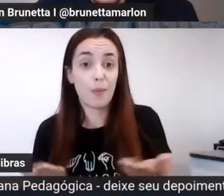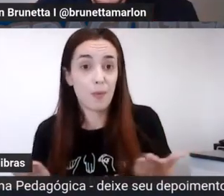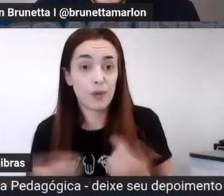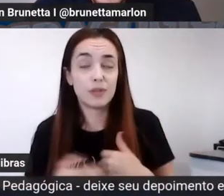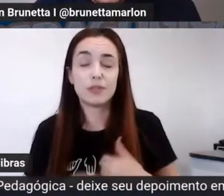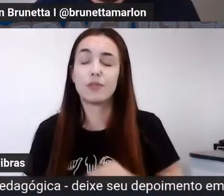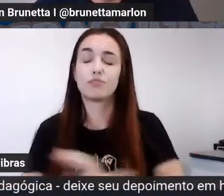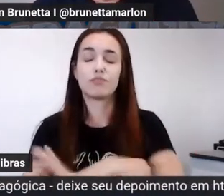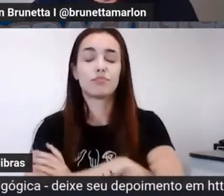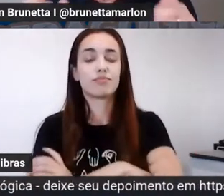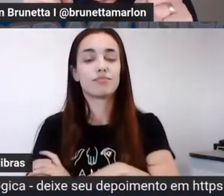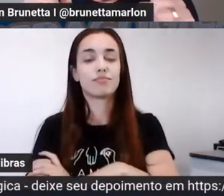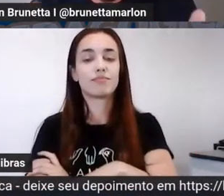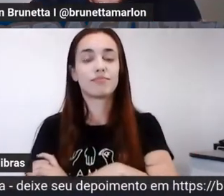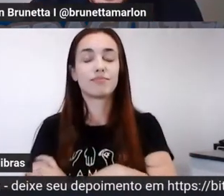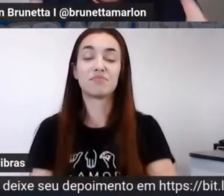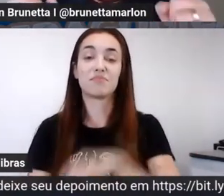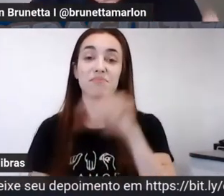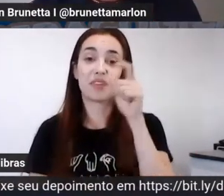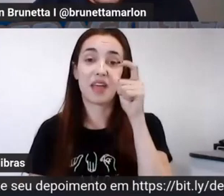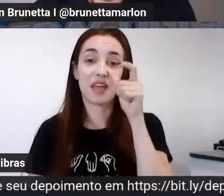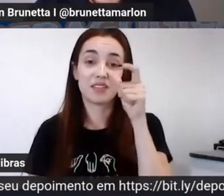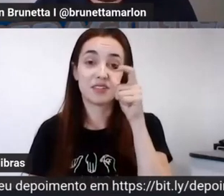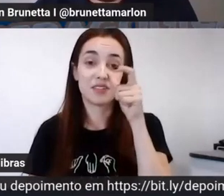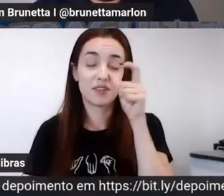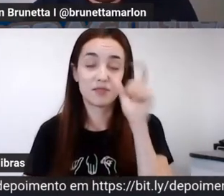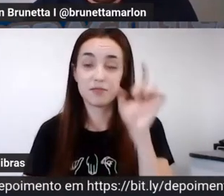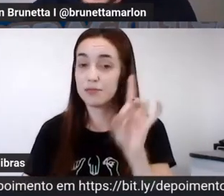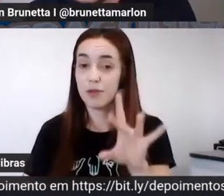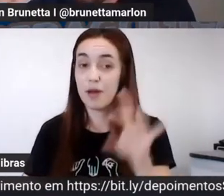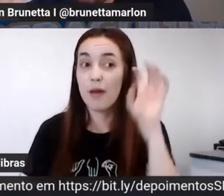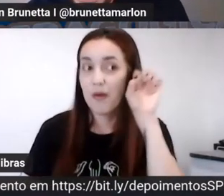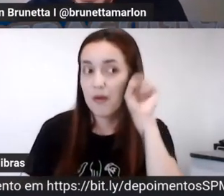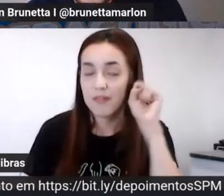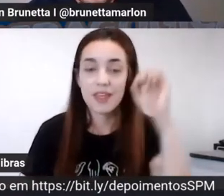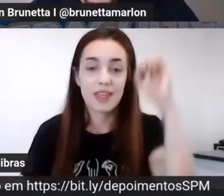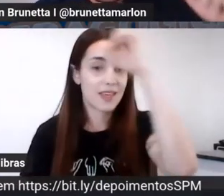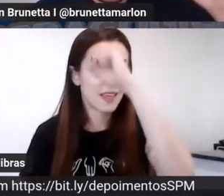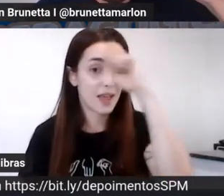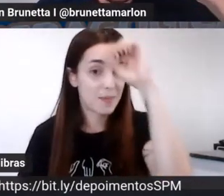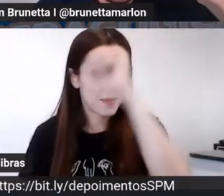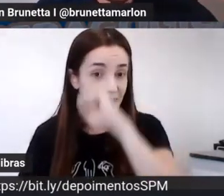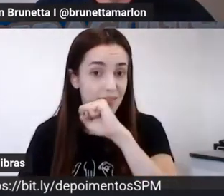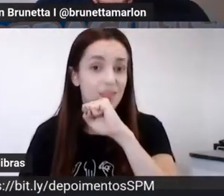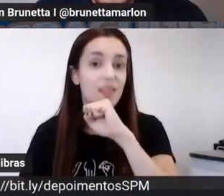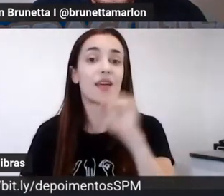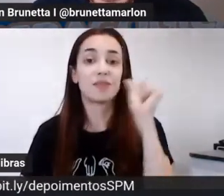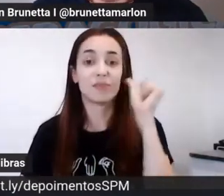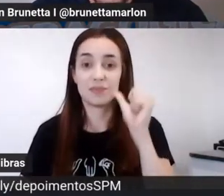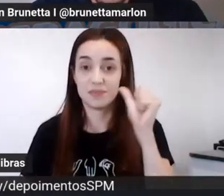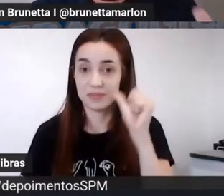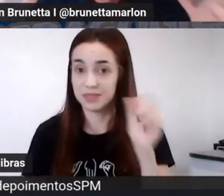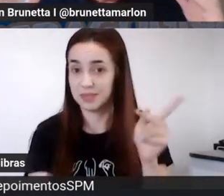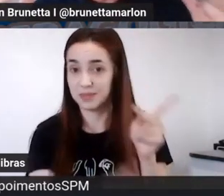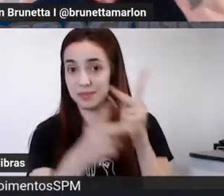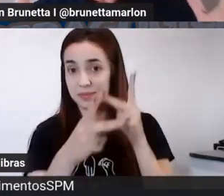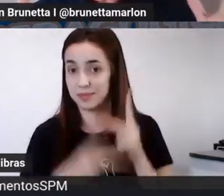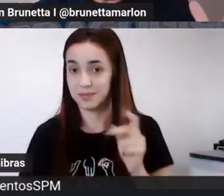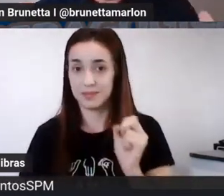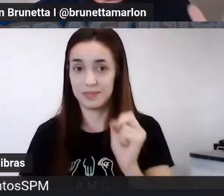braço e vou ouvir e aprender com a conversa Paulo Tomazinho e Thelma Pantano.